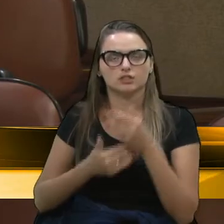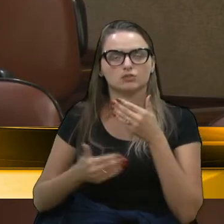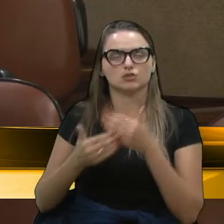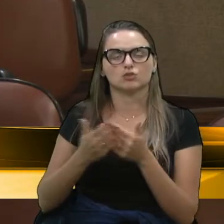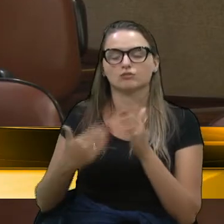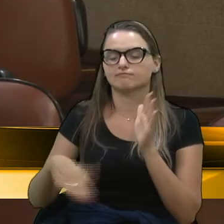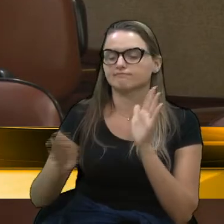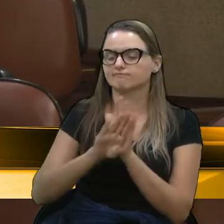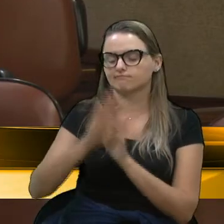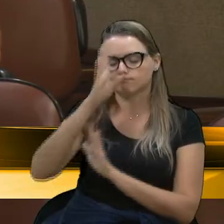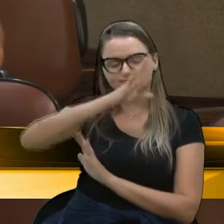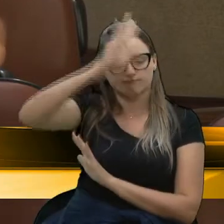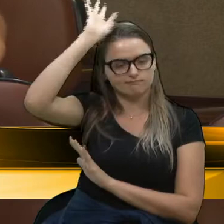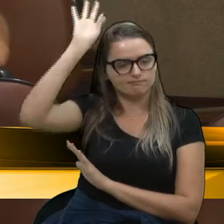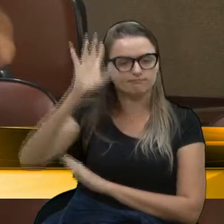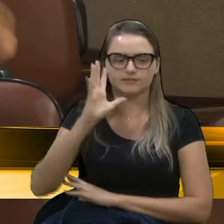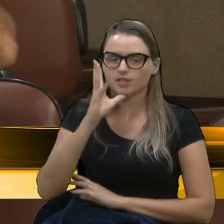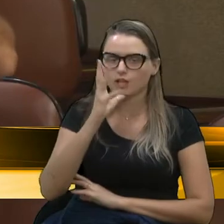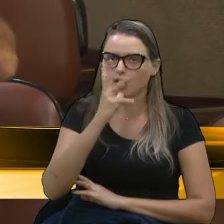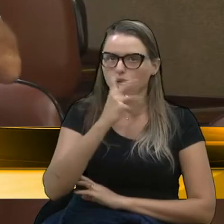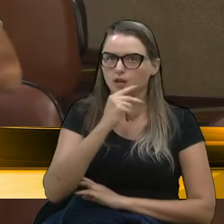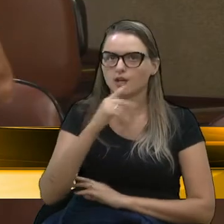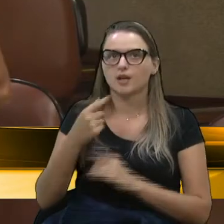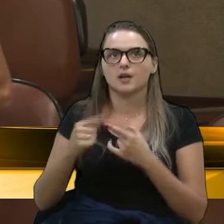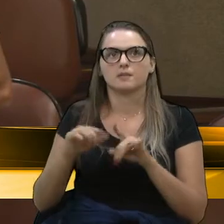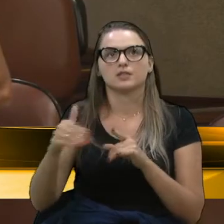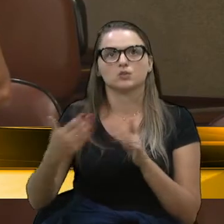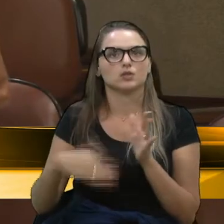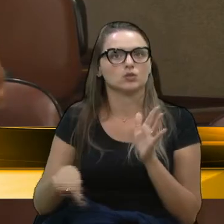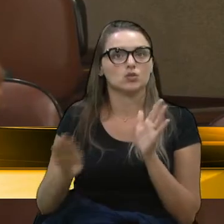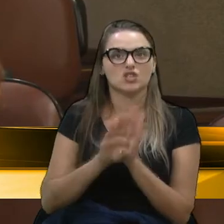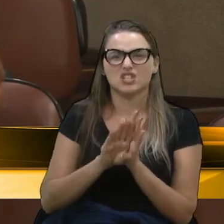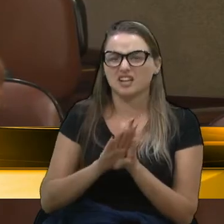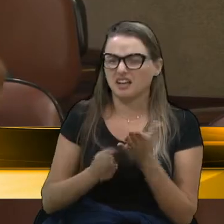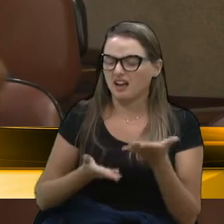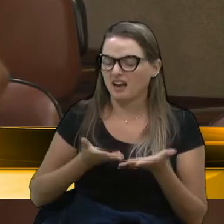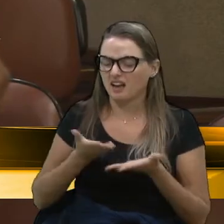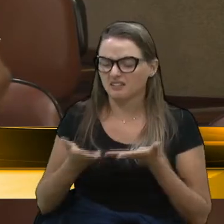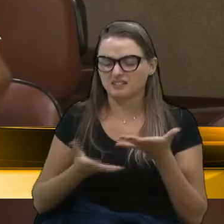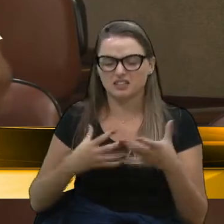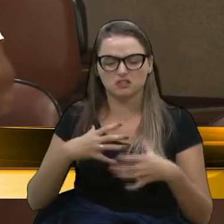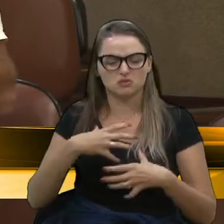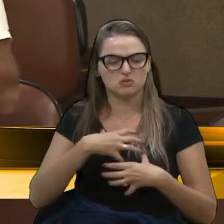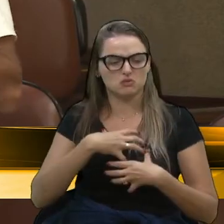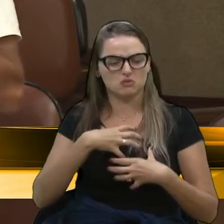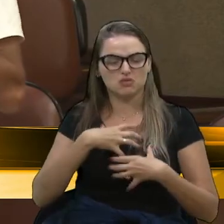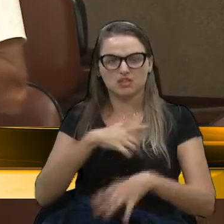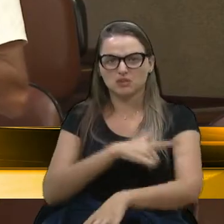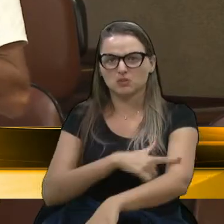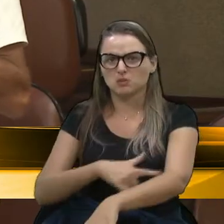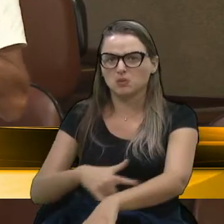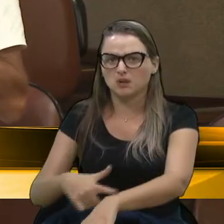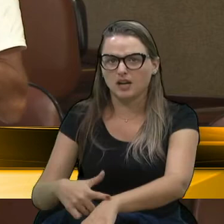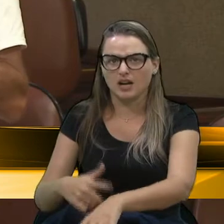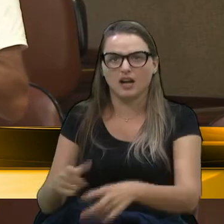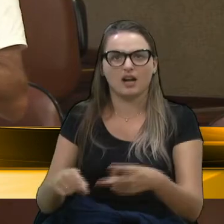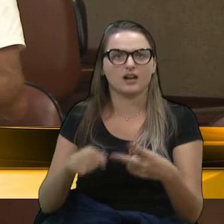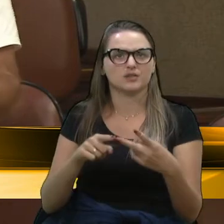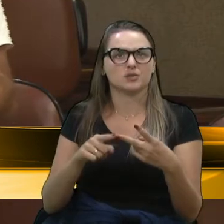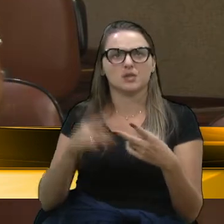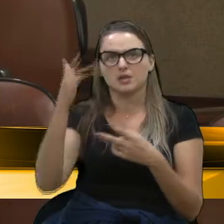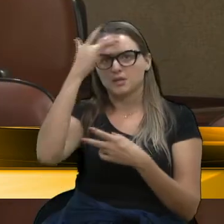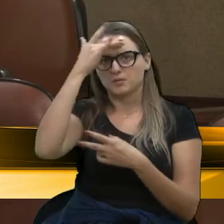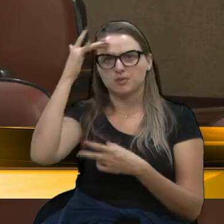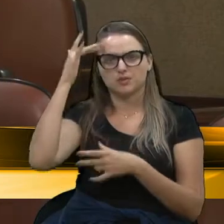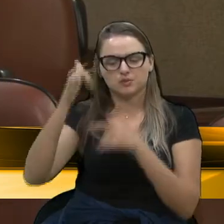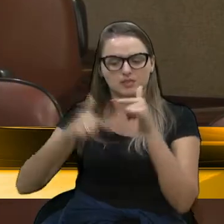chegavam e não chegavam, mas, quando eles chegam, eles atendem de uma maneira educada um pessoal que trabalha com o